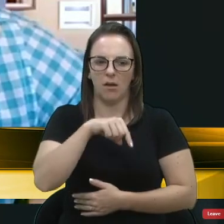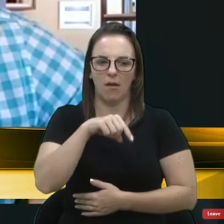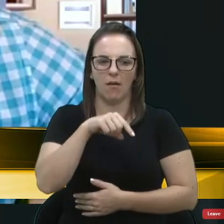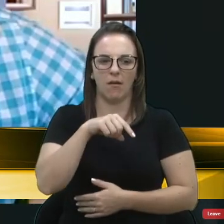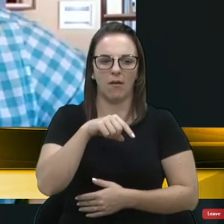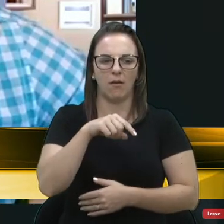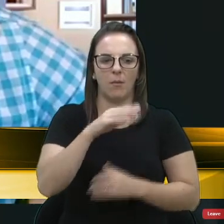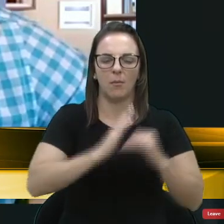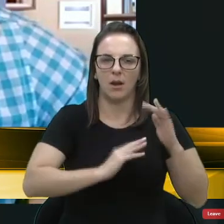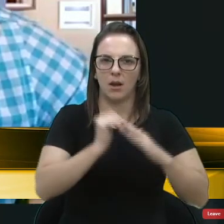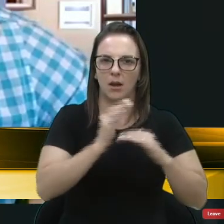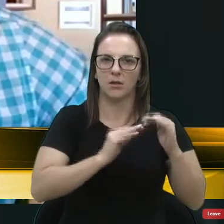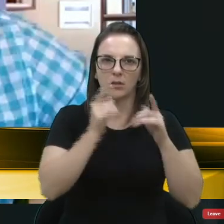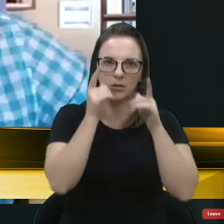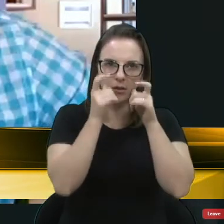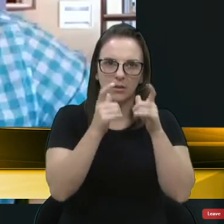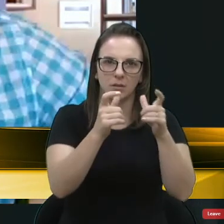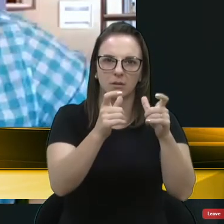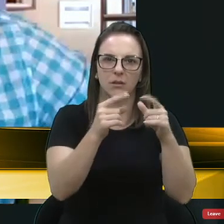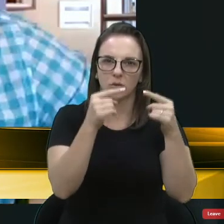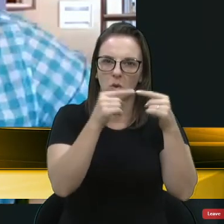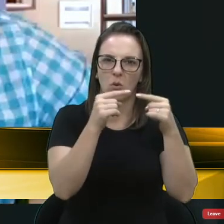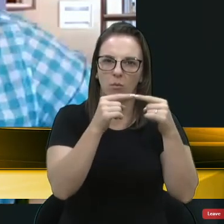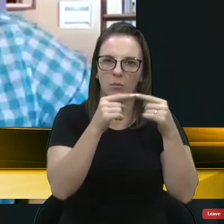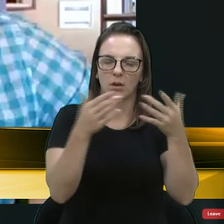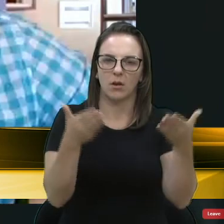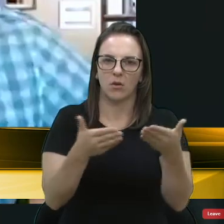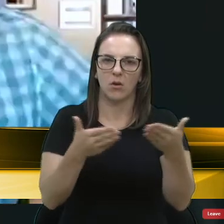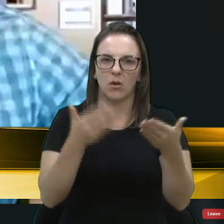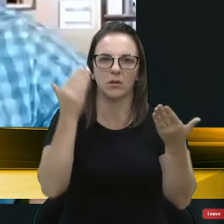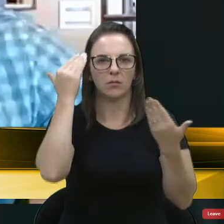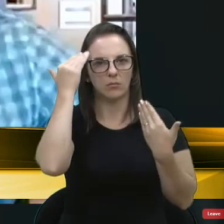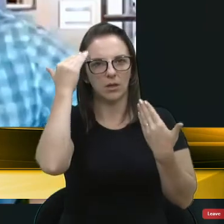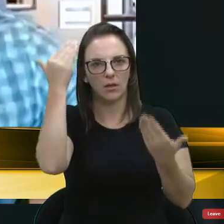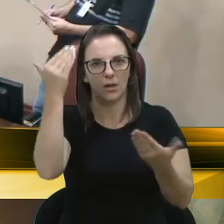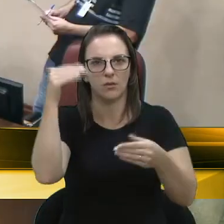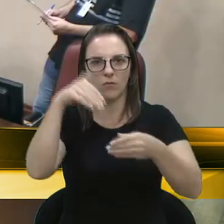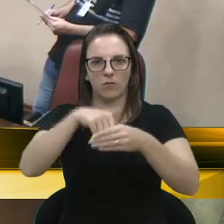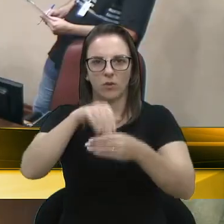e muito oportuna. Muito obrigado e votaria favorável.